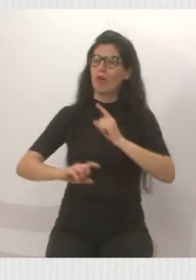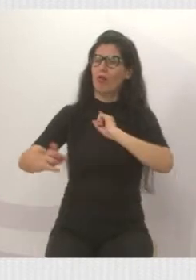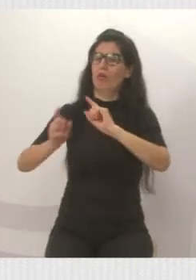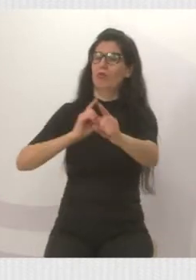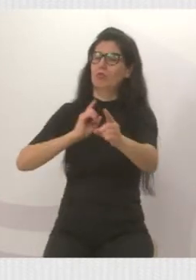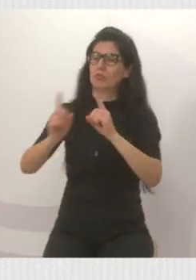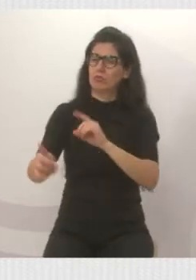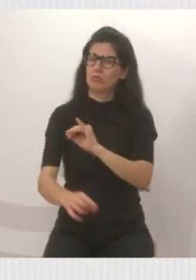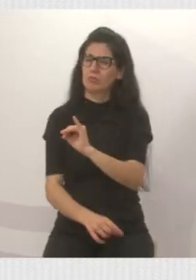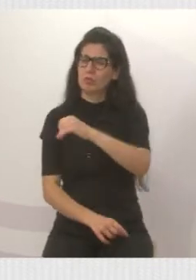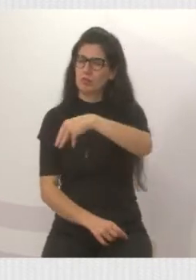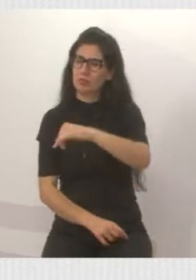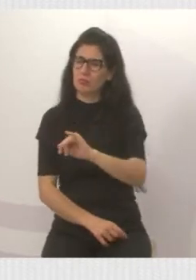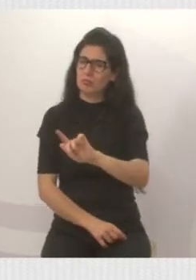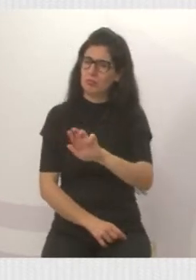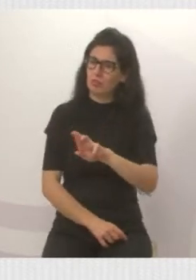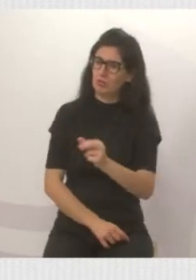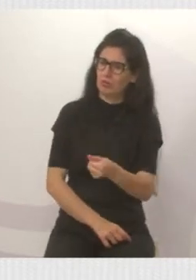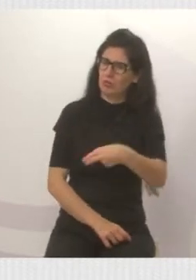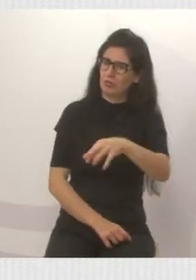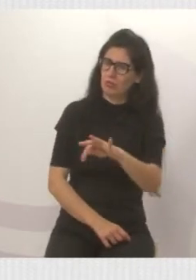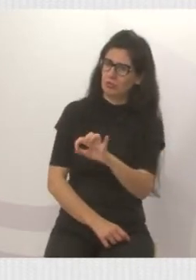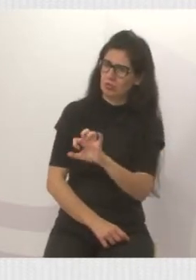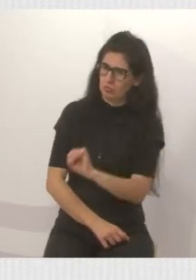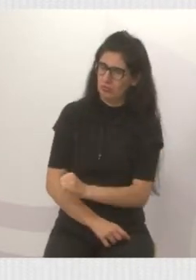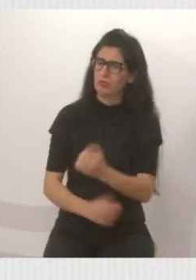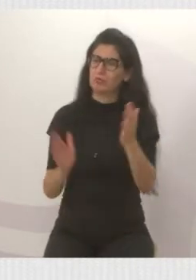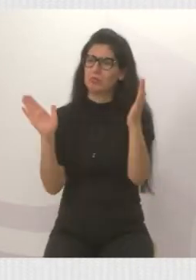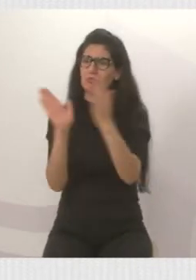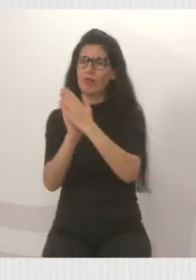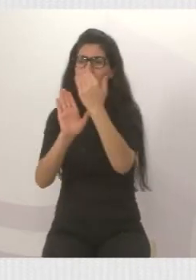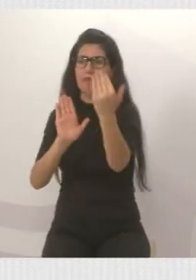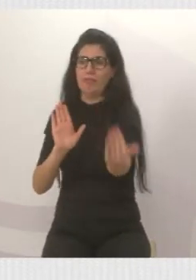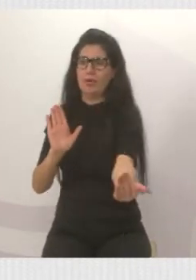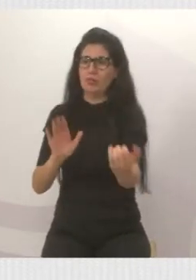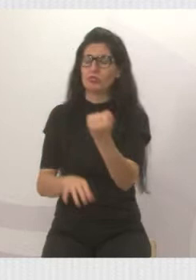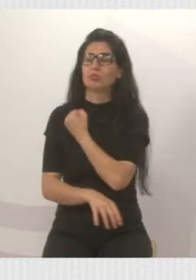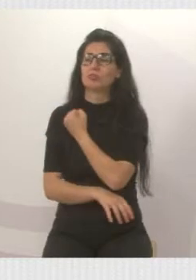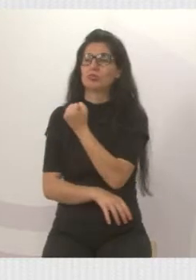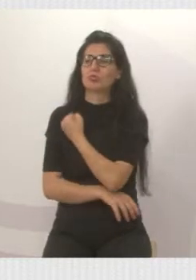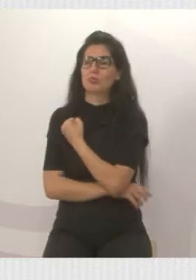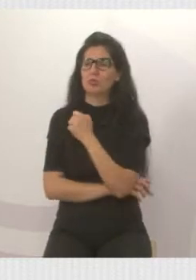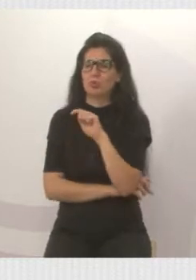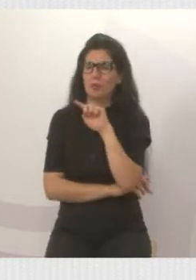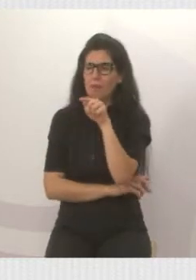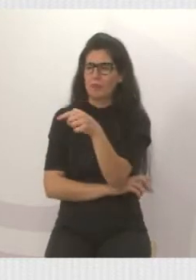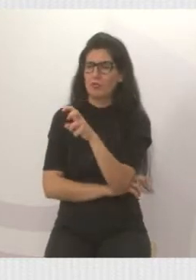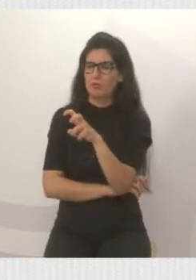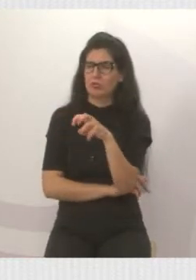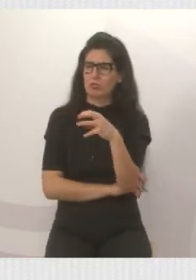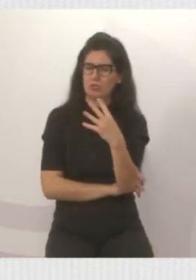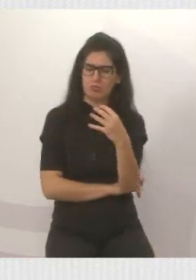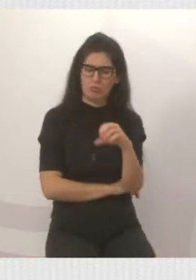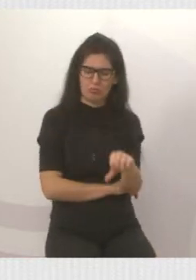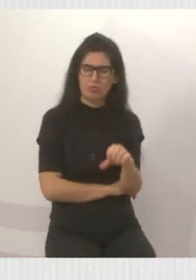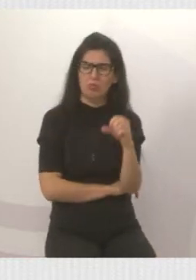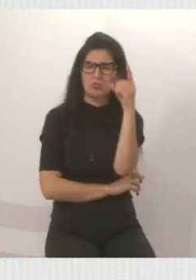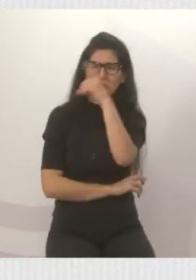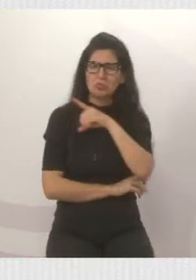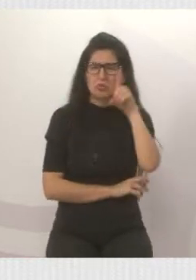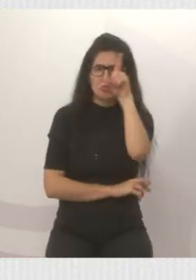1549, bairro Paio Quimilua. Moro bem perto disso aqui, domingo. Foi um mau cheiro